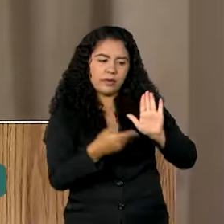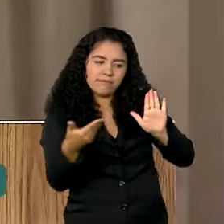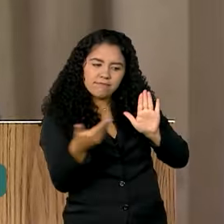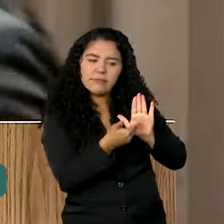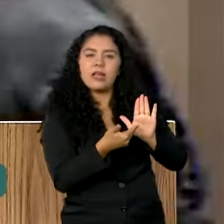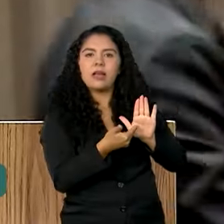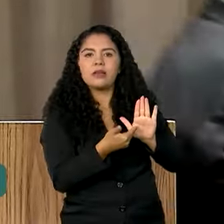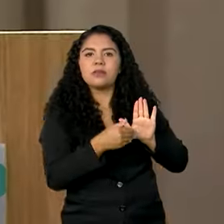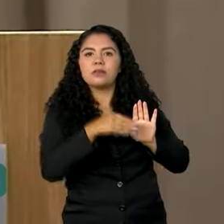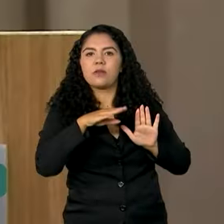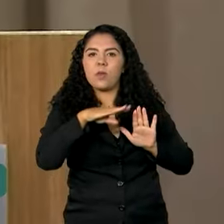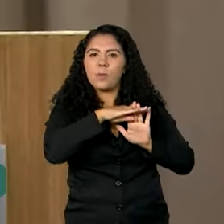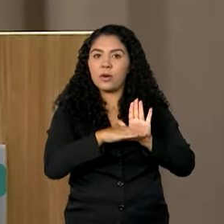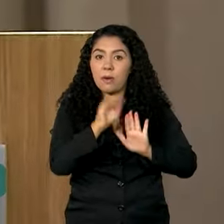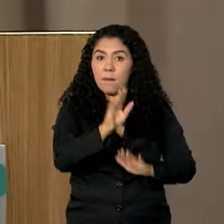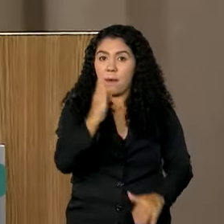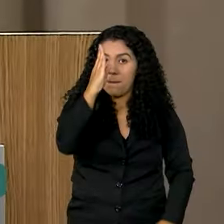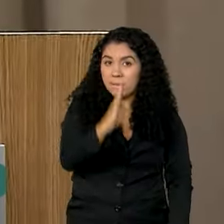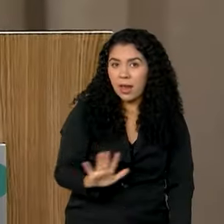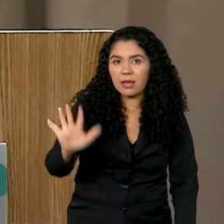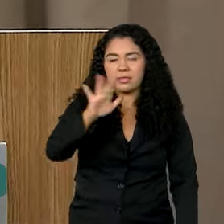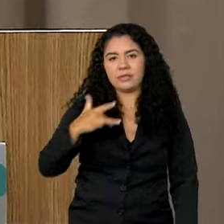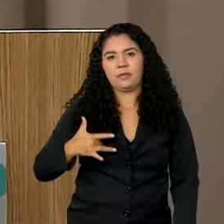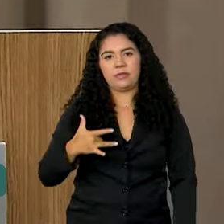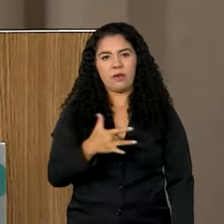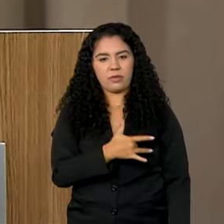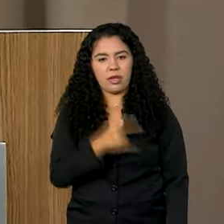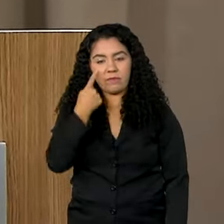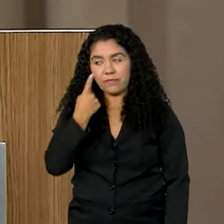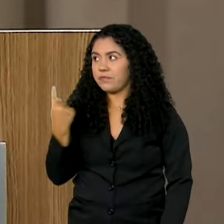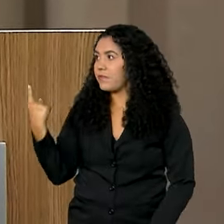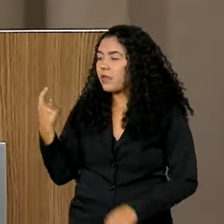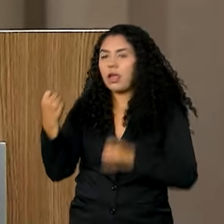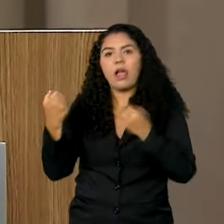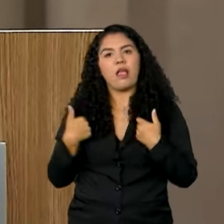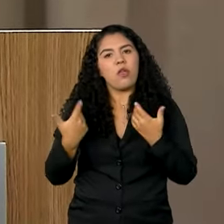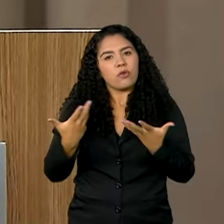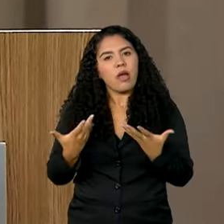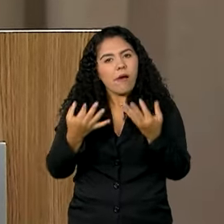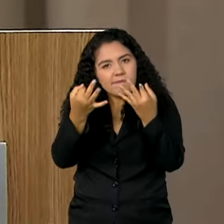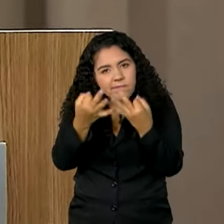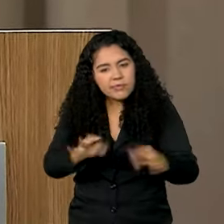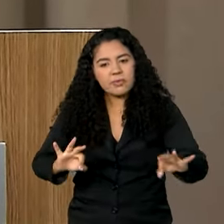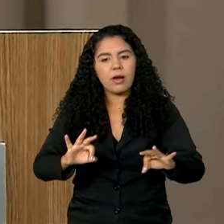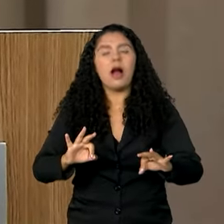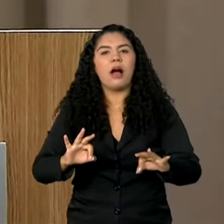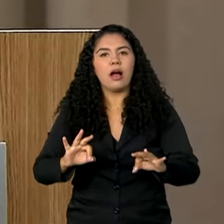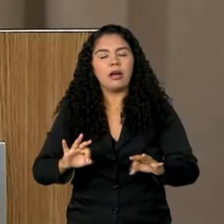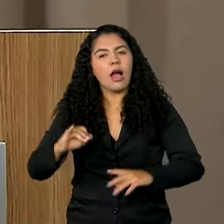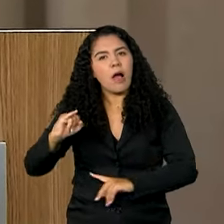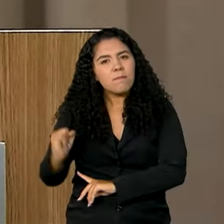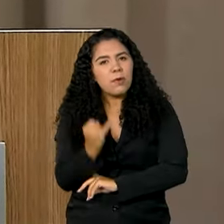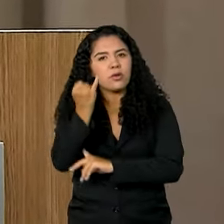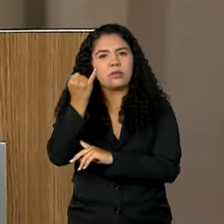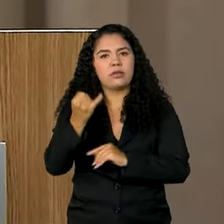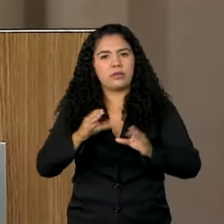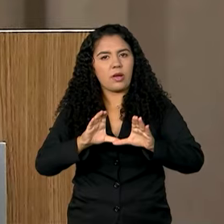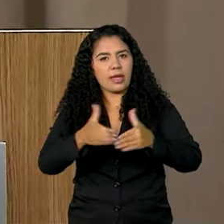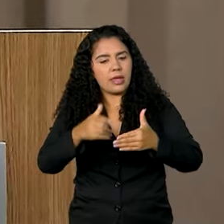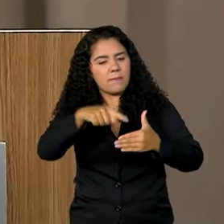Brasil Saudável. Eu quero reafirmar a importância do trabalho de equipe,